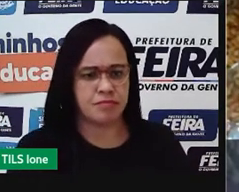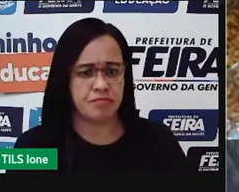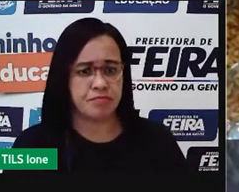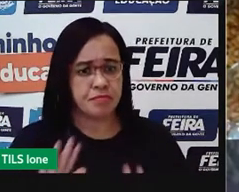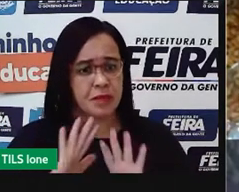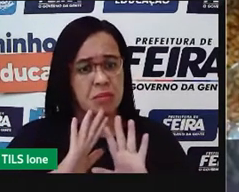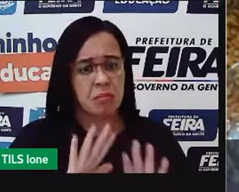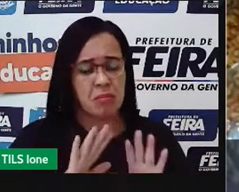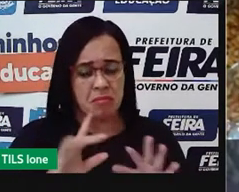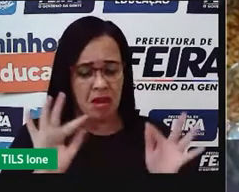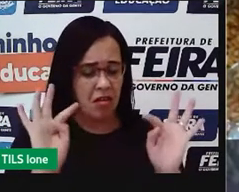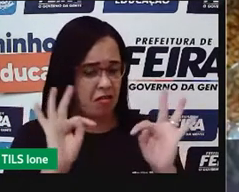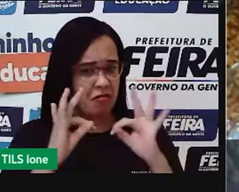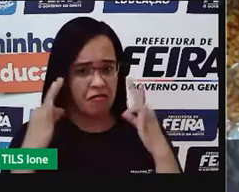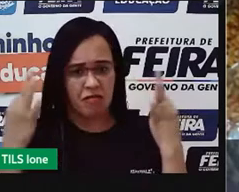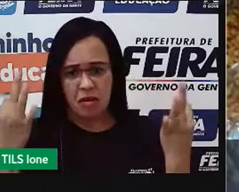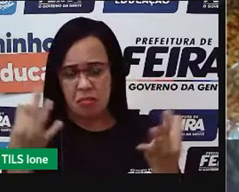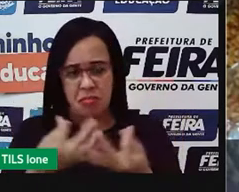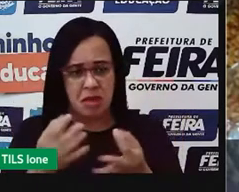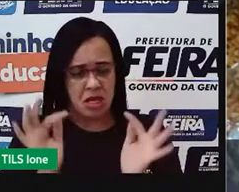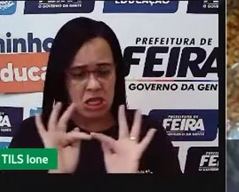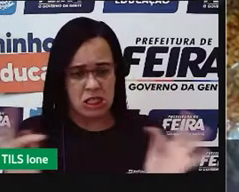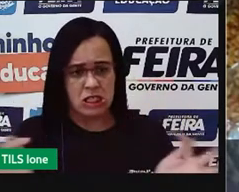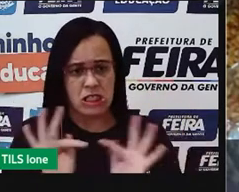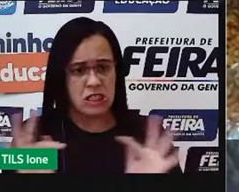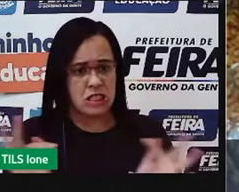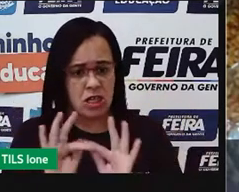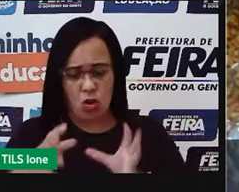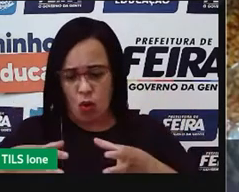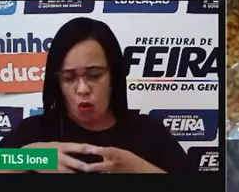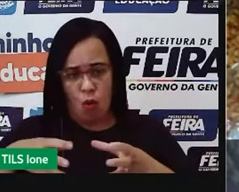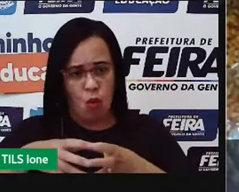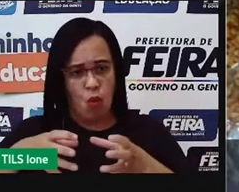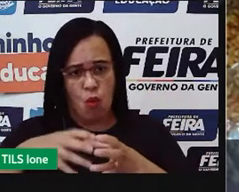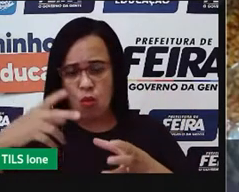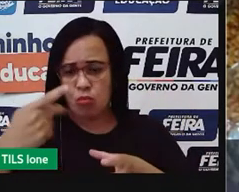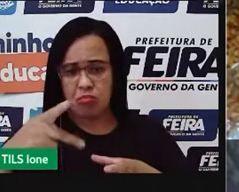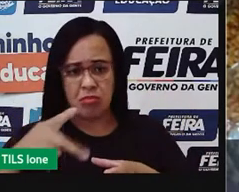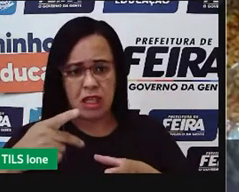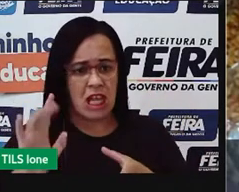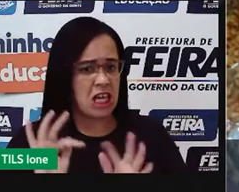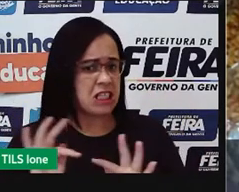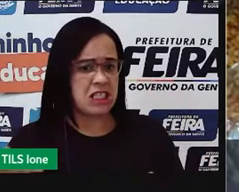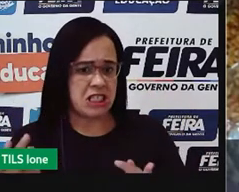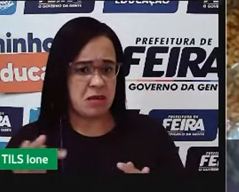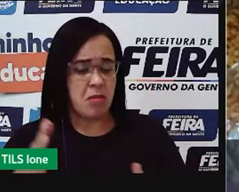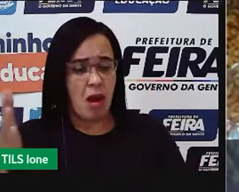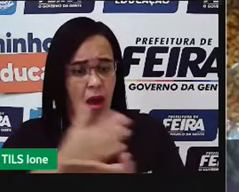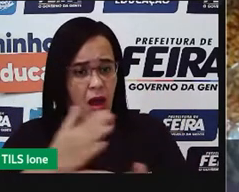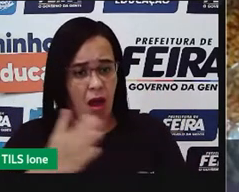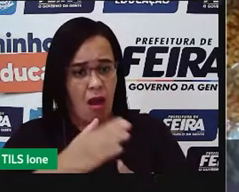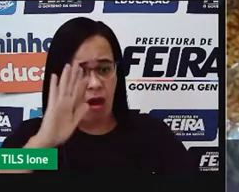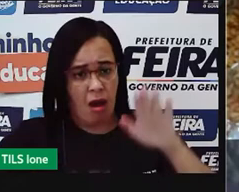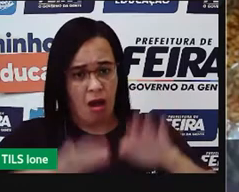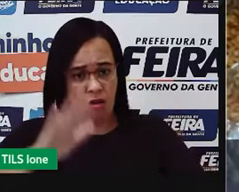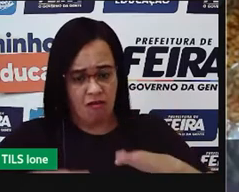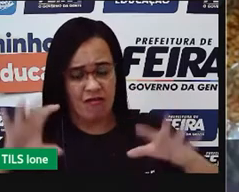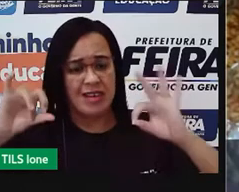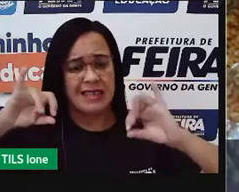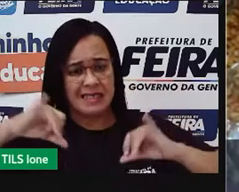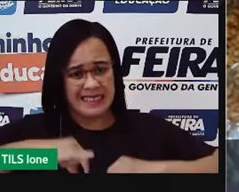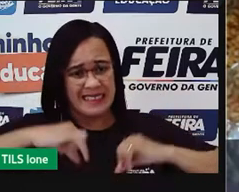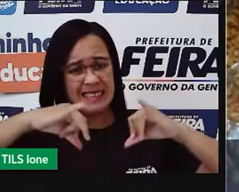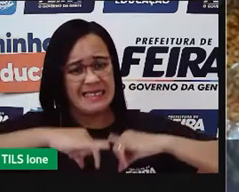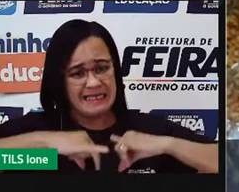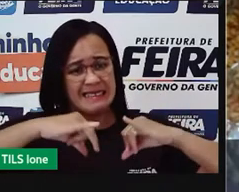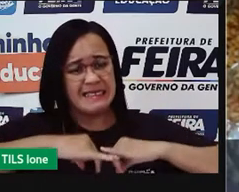fato de não ter uma máquina administrativa grande ali protegendo eles, eles sofrem com isso. Muitas das laboras, elas perdem